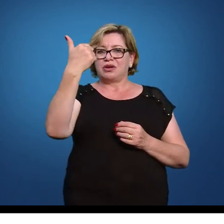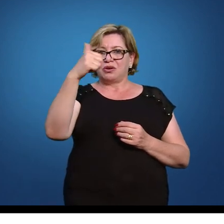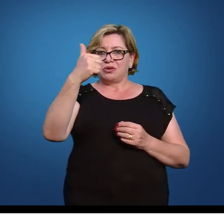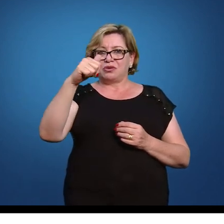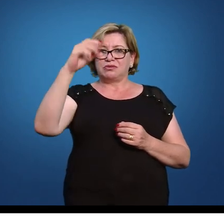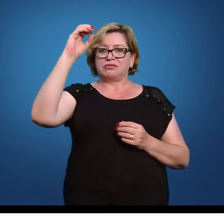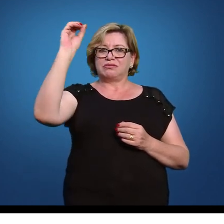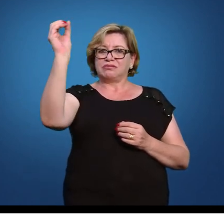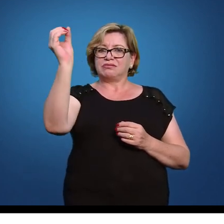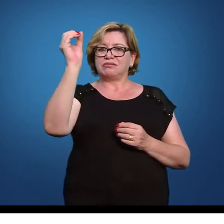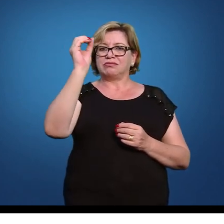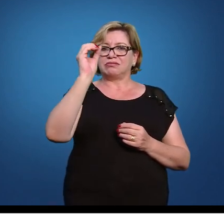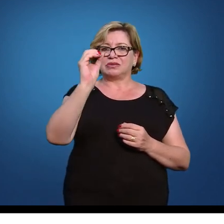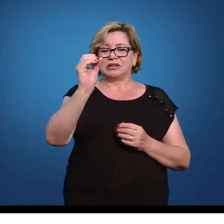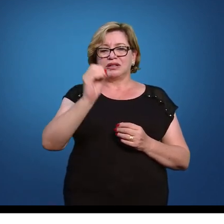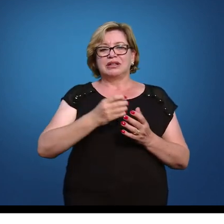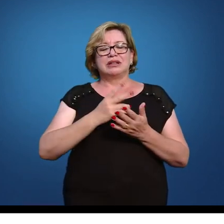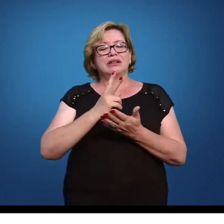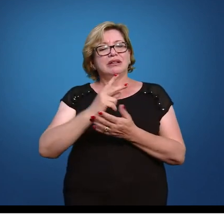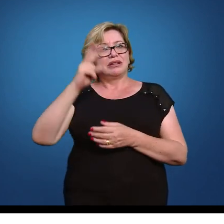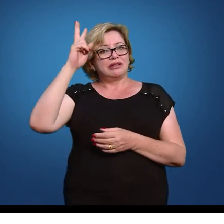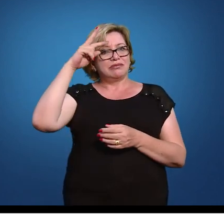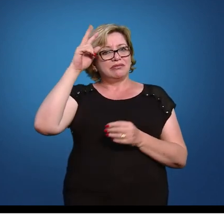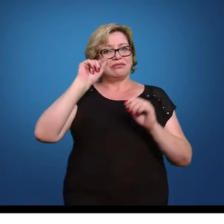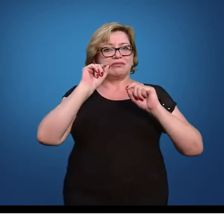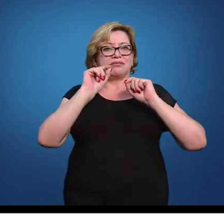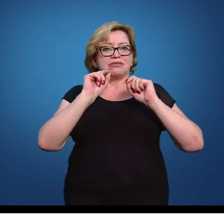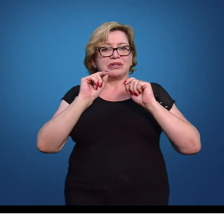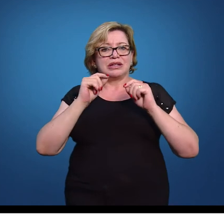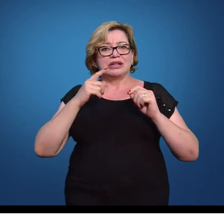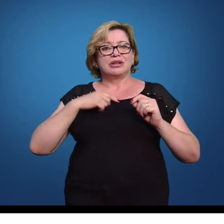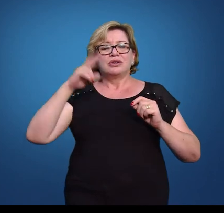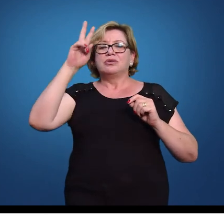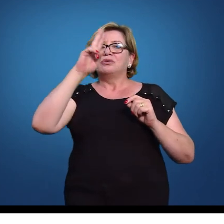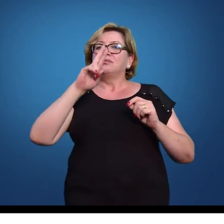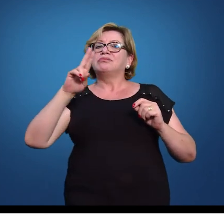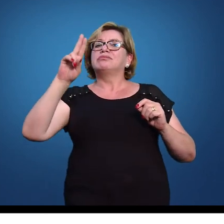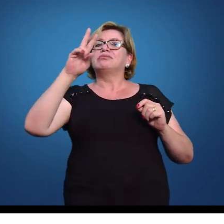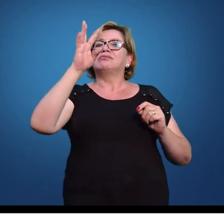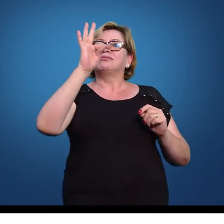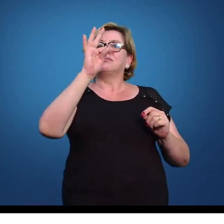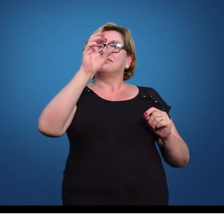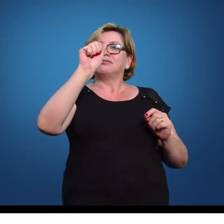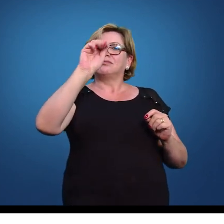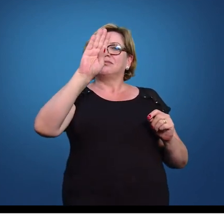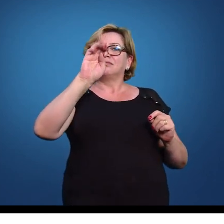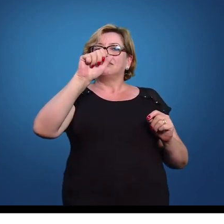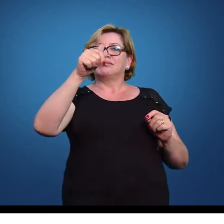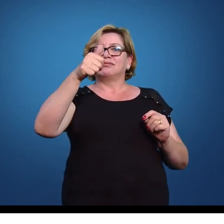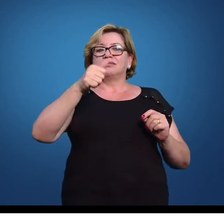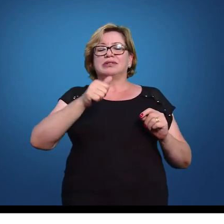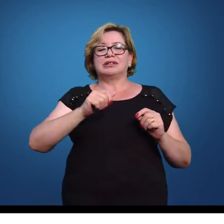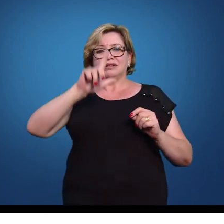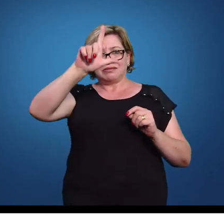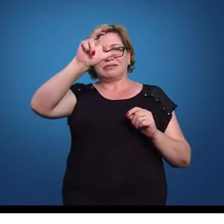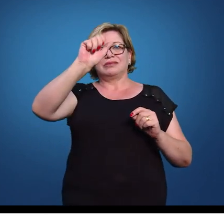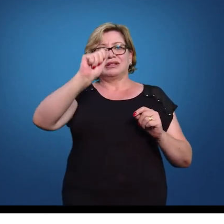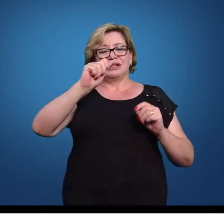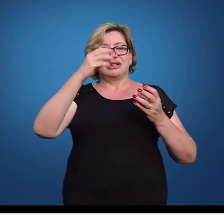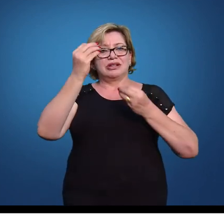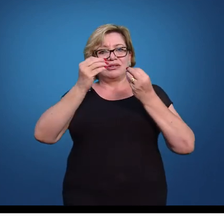% lembrando que aqui a gente usou a tabela e esse valor aqui 0